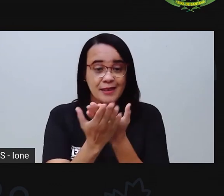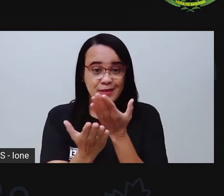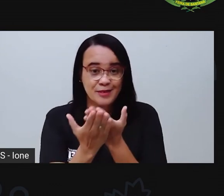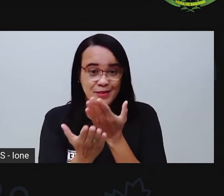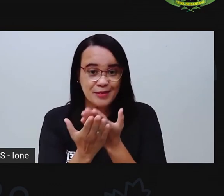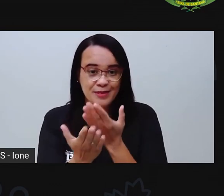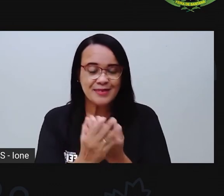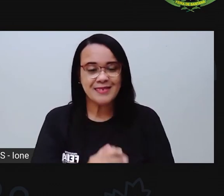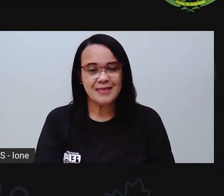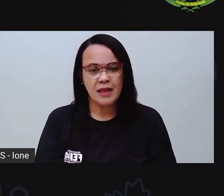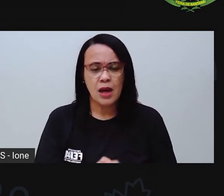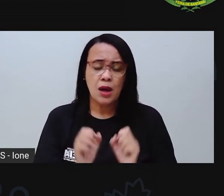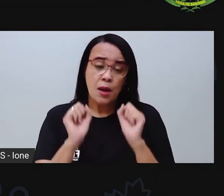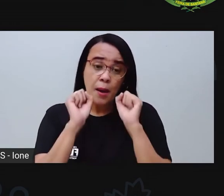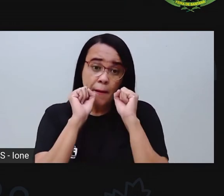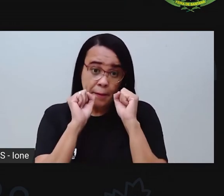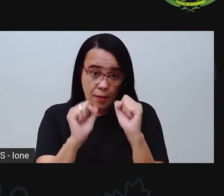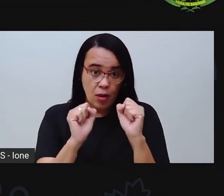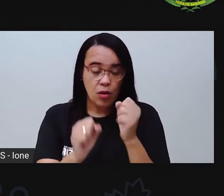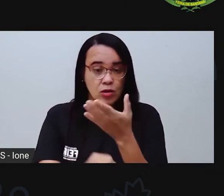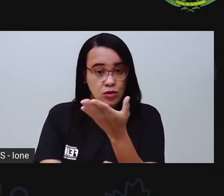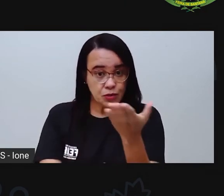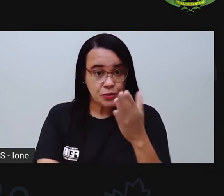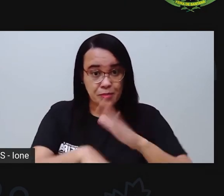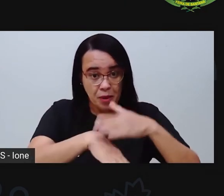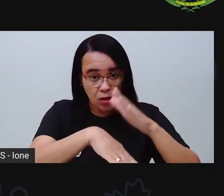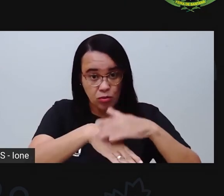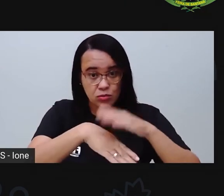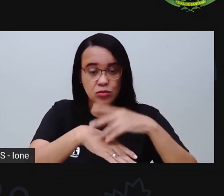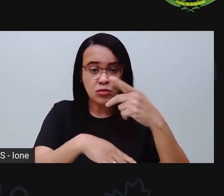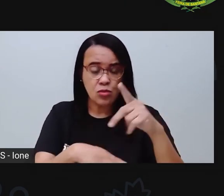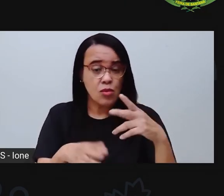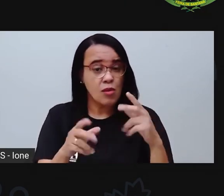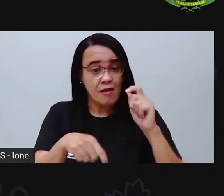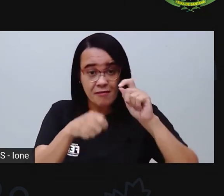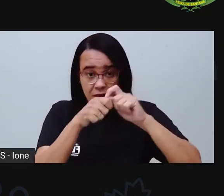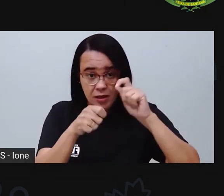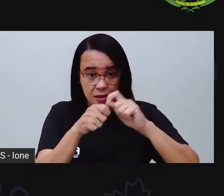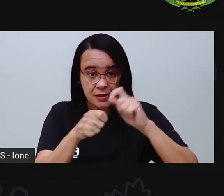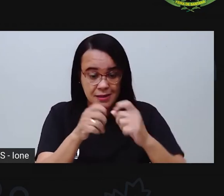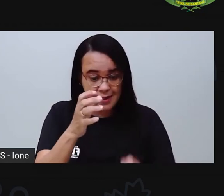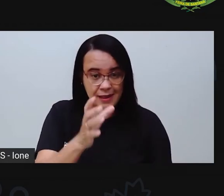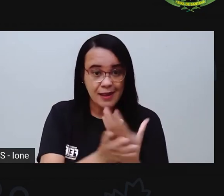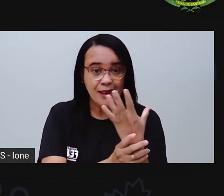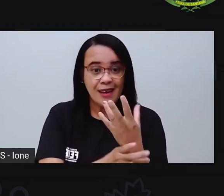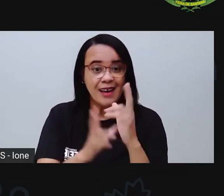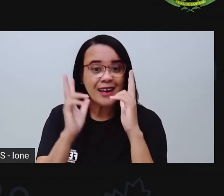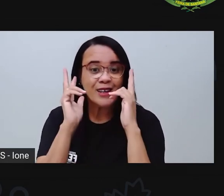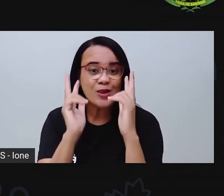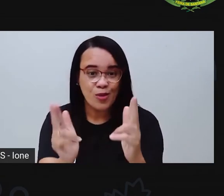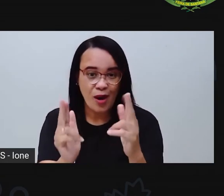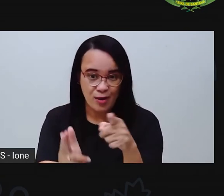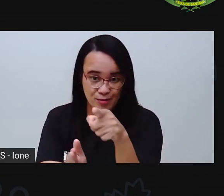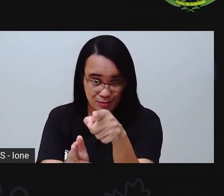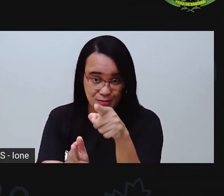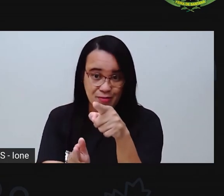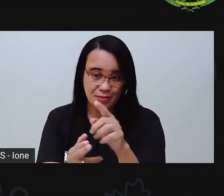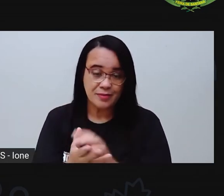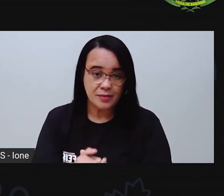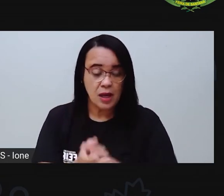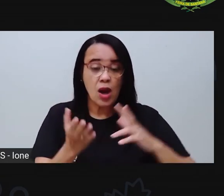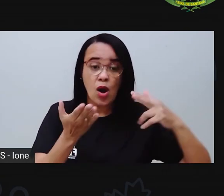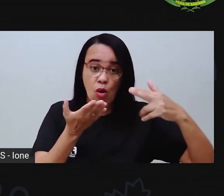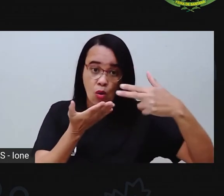Então, o que vocês podem fazer? Vocês podem colar, né, esses cartões que vocês criarem aí na casa de vocês. Vocês podem